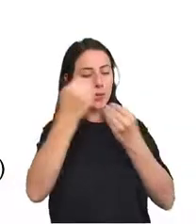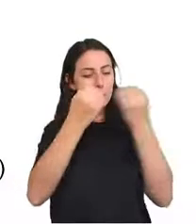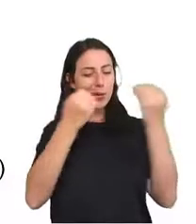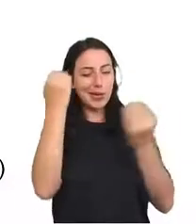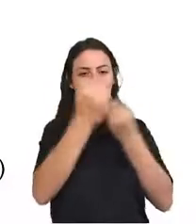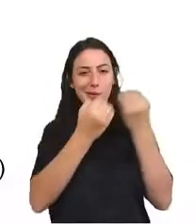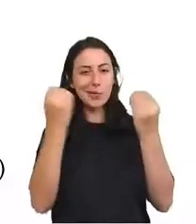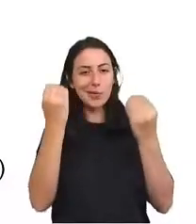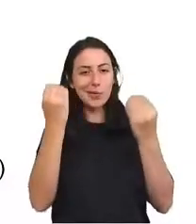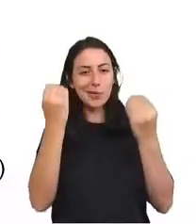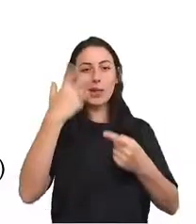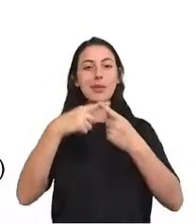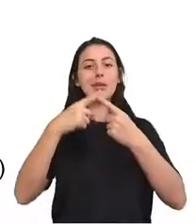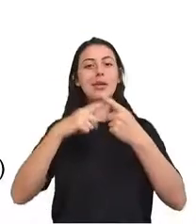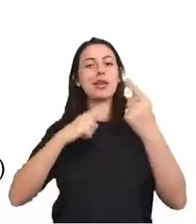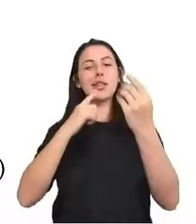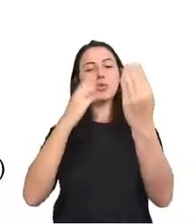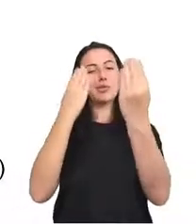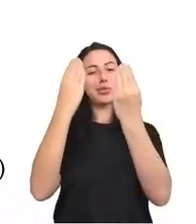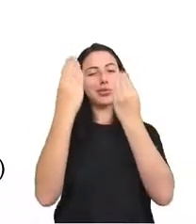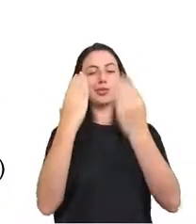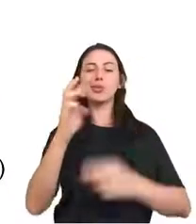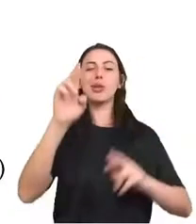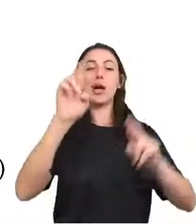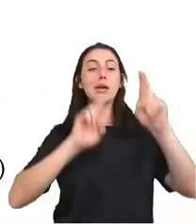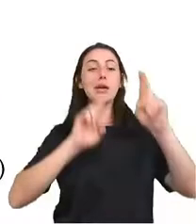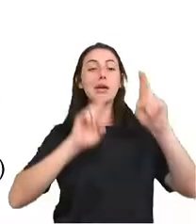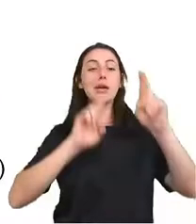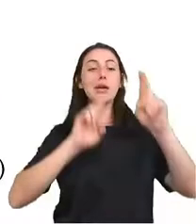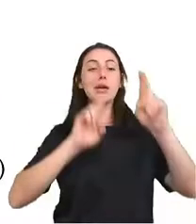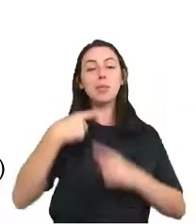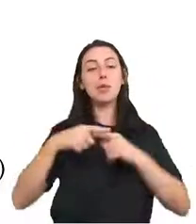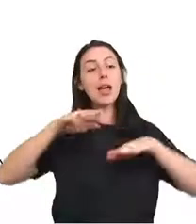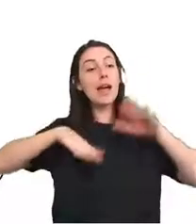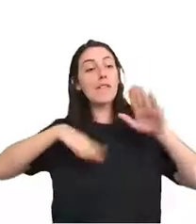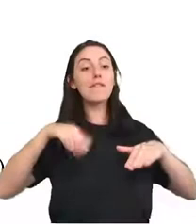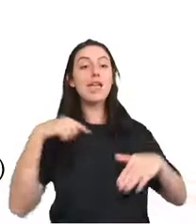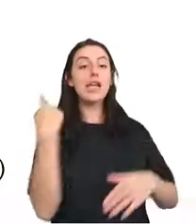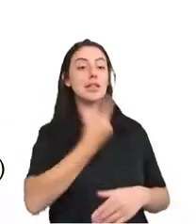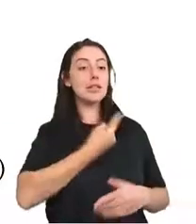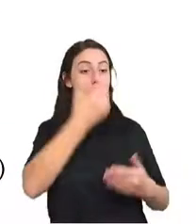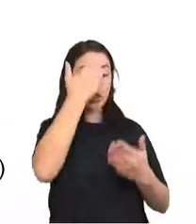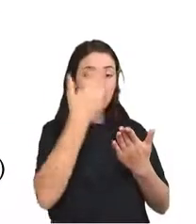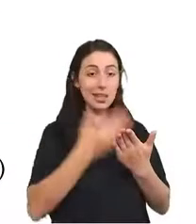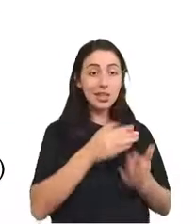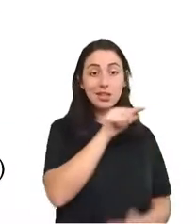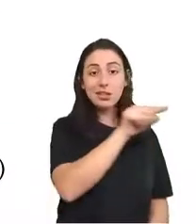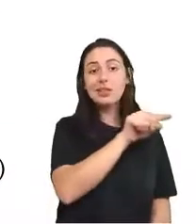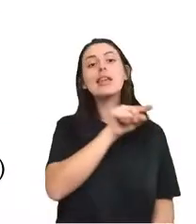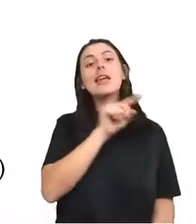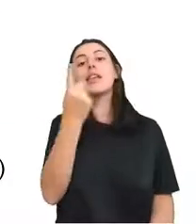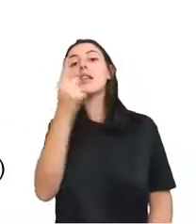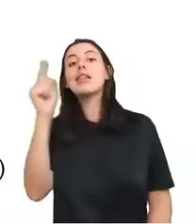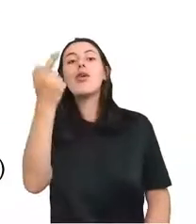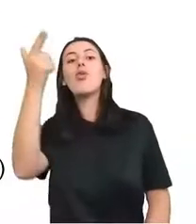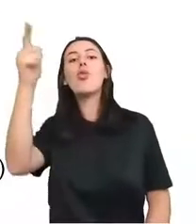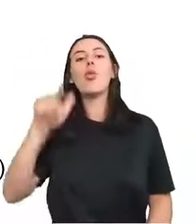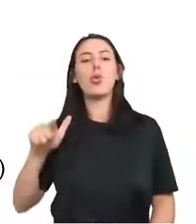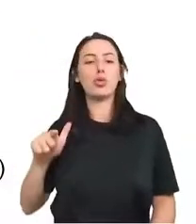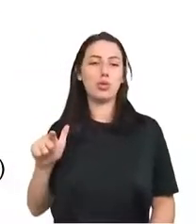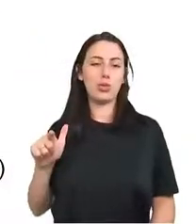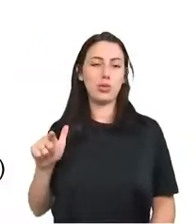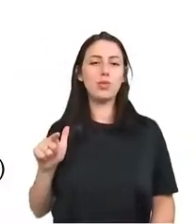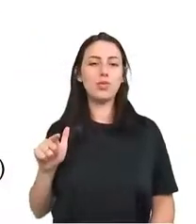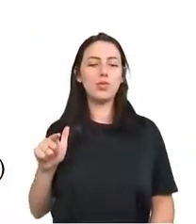significa que não confiaríamos em lugares com melhor reputação e não em outros. No segundo caso, seria que muito trabalho teria sido